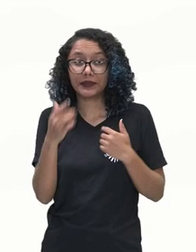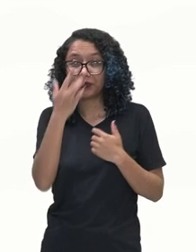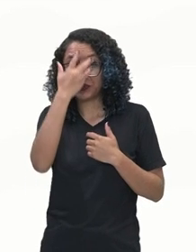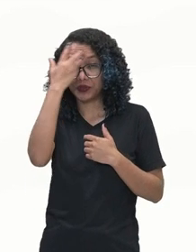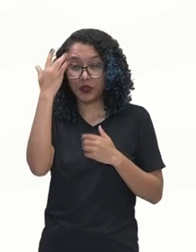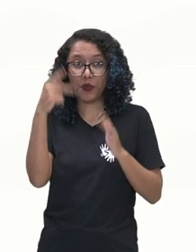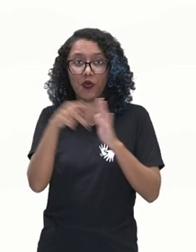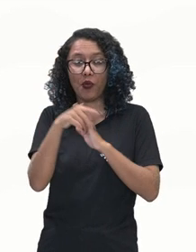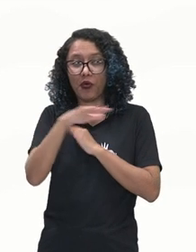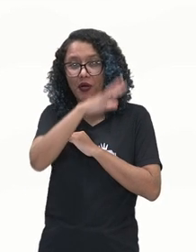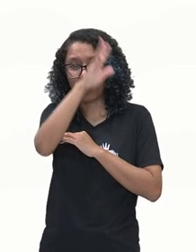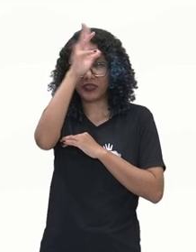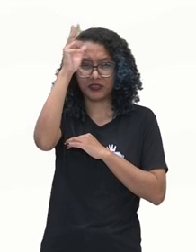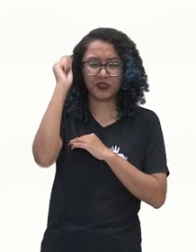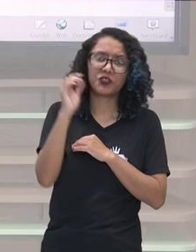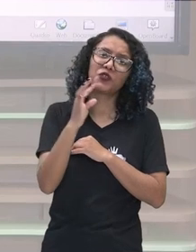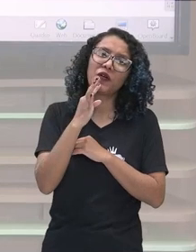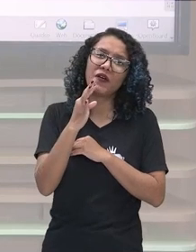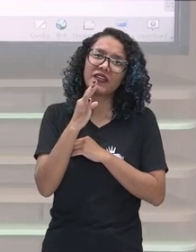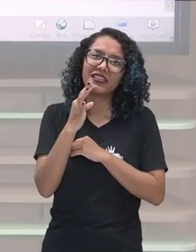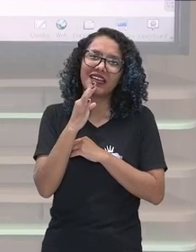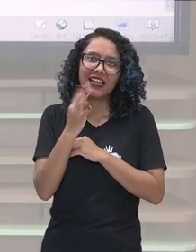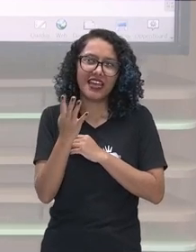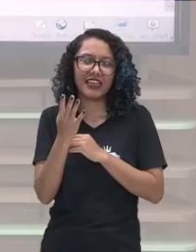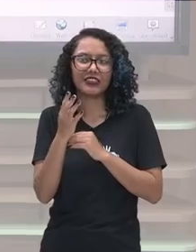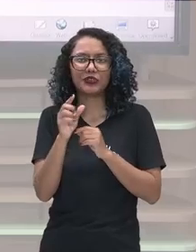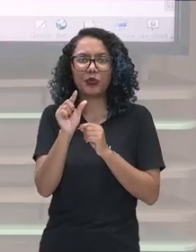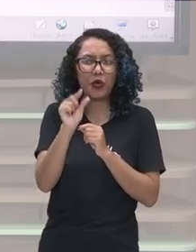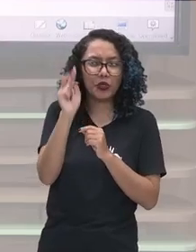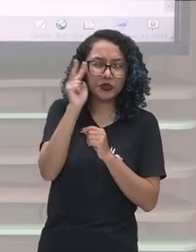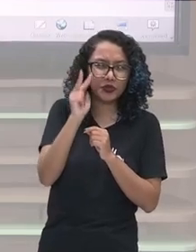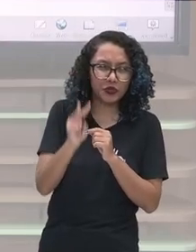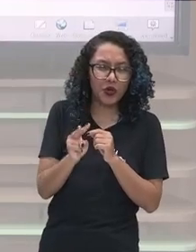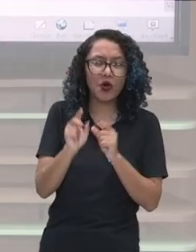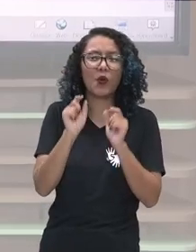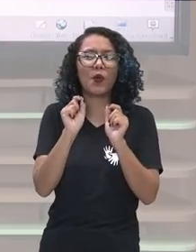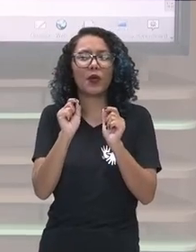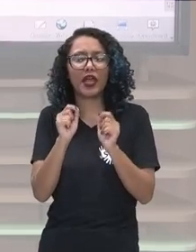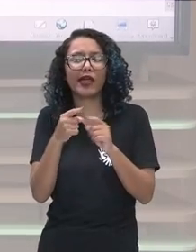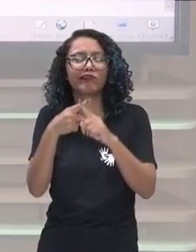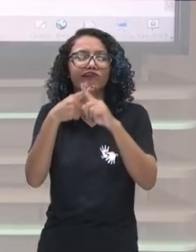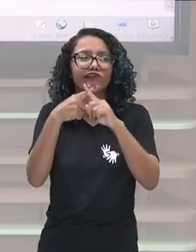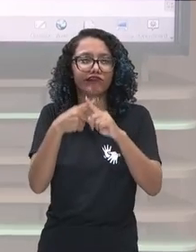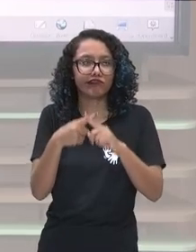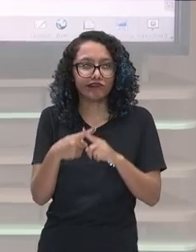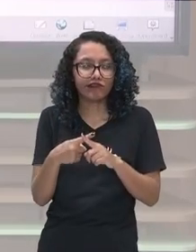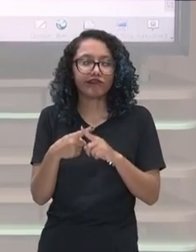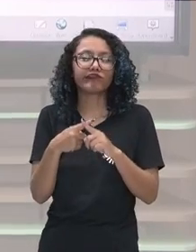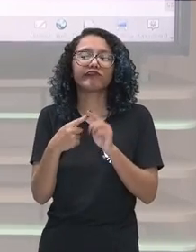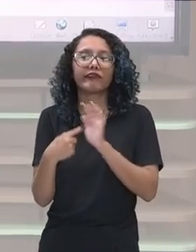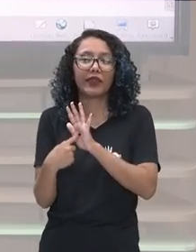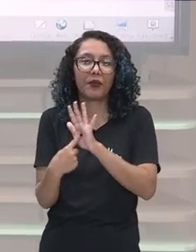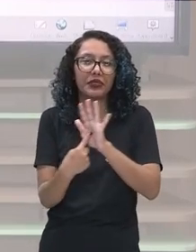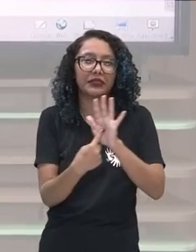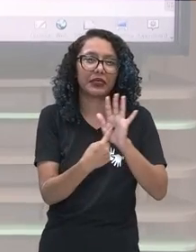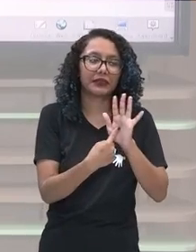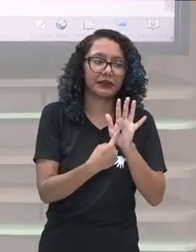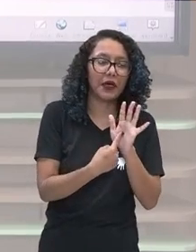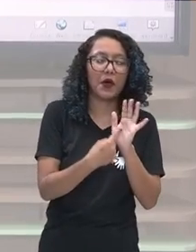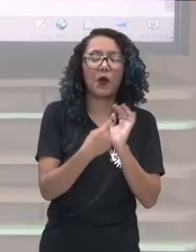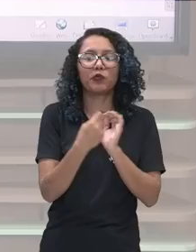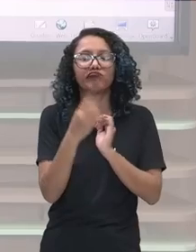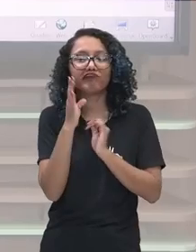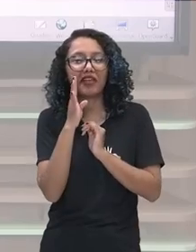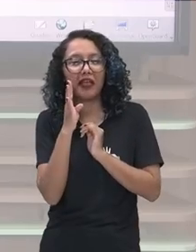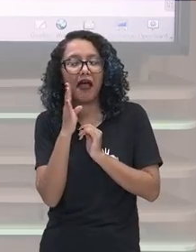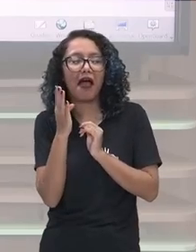a gente sabe assim, né? Um pouquinho da história, que é uma competição ali, né? bem legal entre os bois